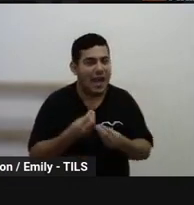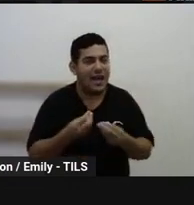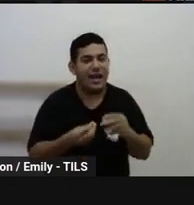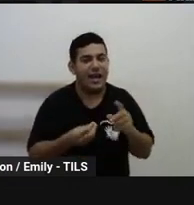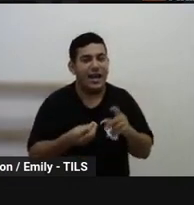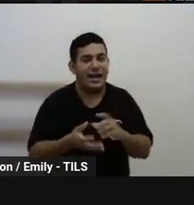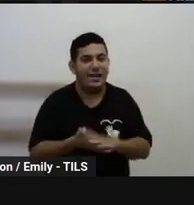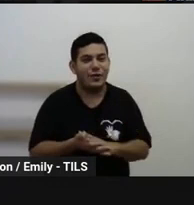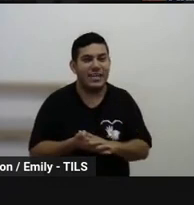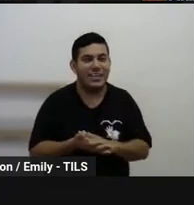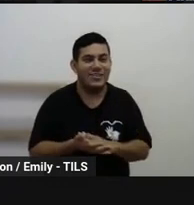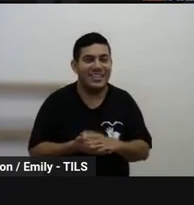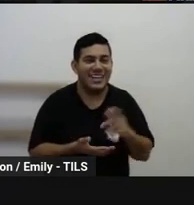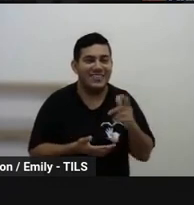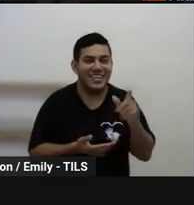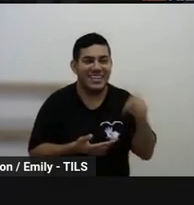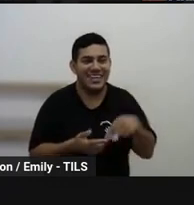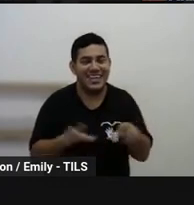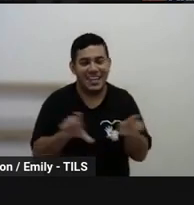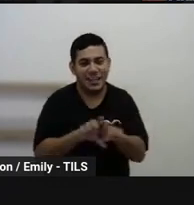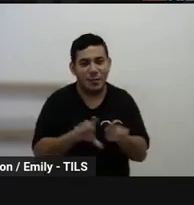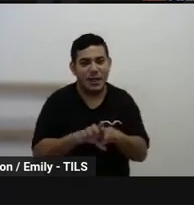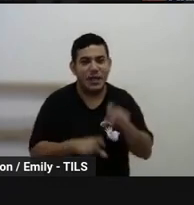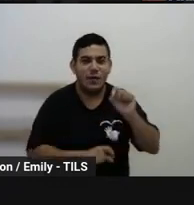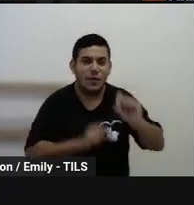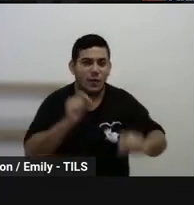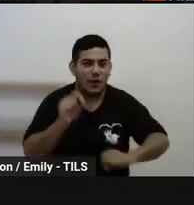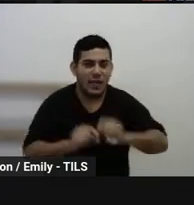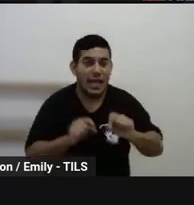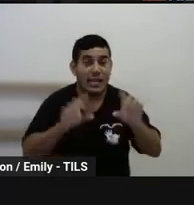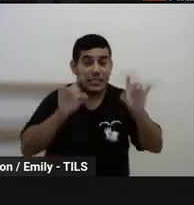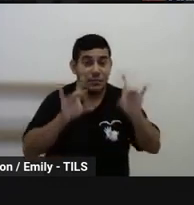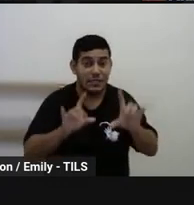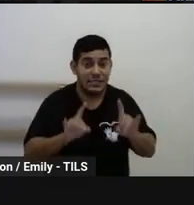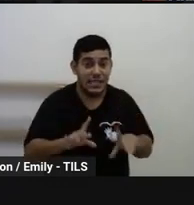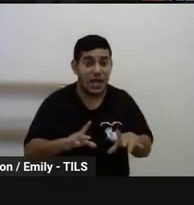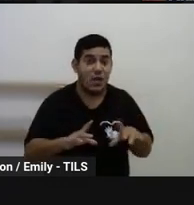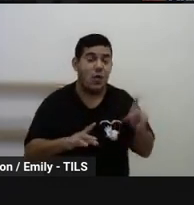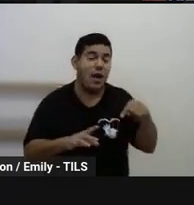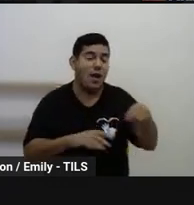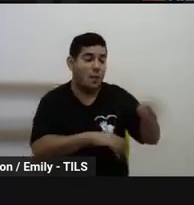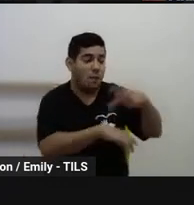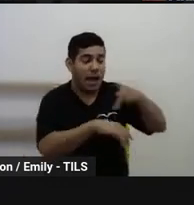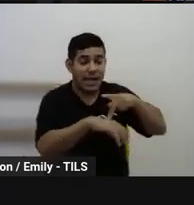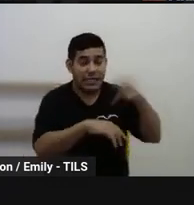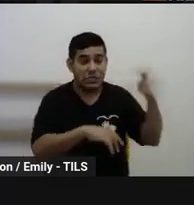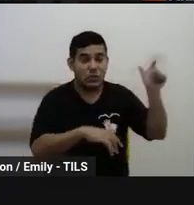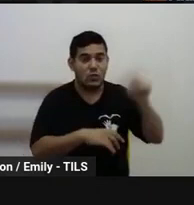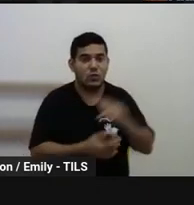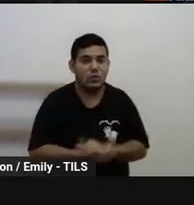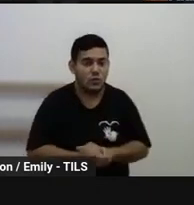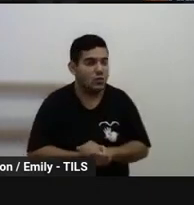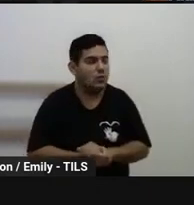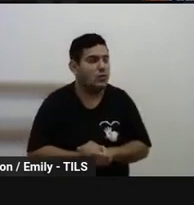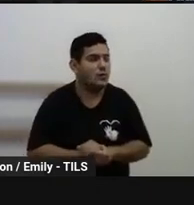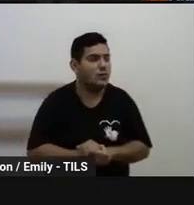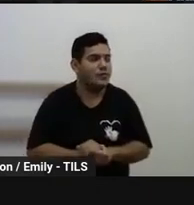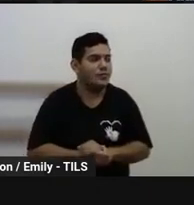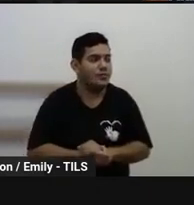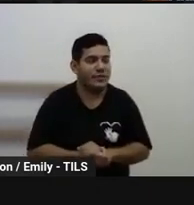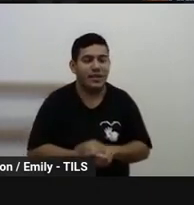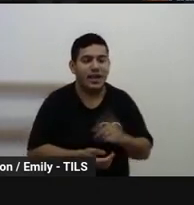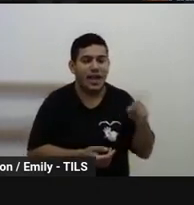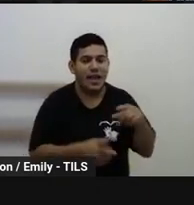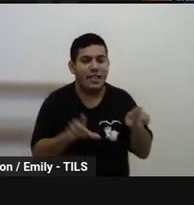existência desse estudante em especial, né? Do estudante internacional na escola, certo? E